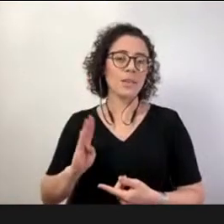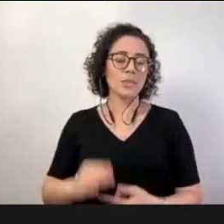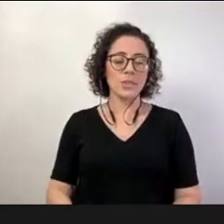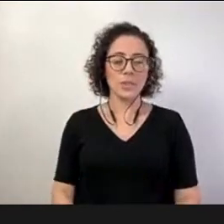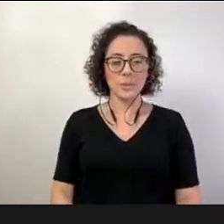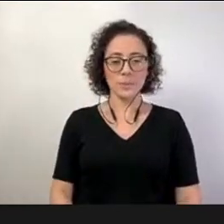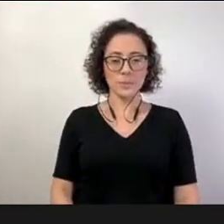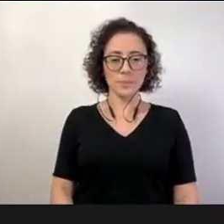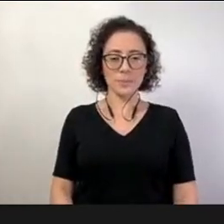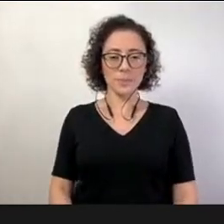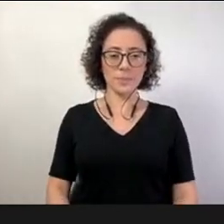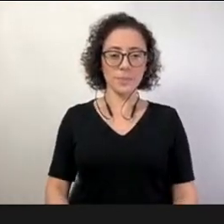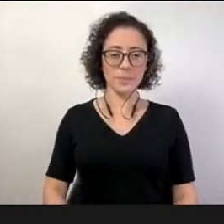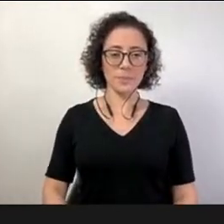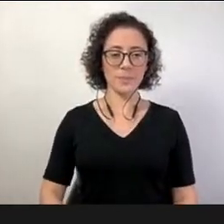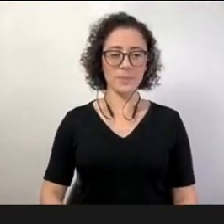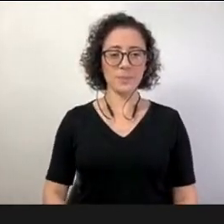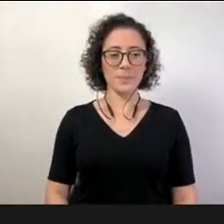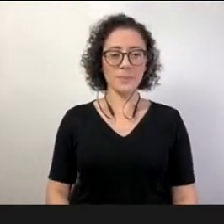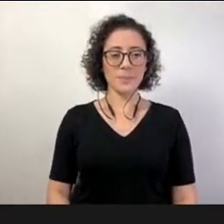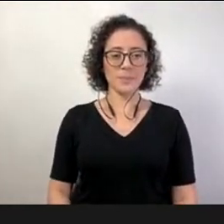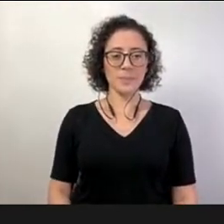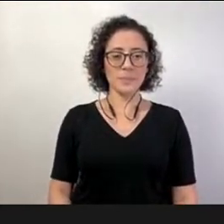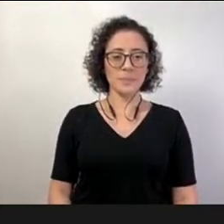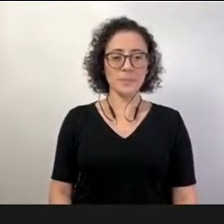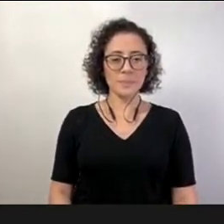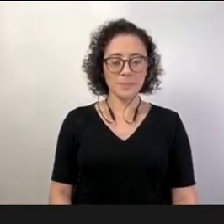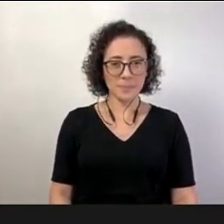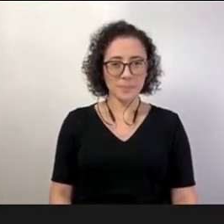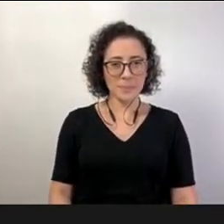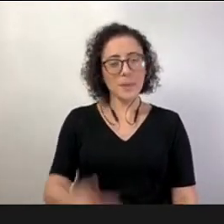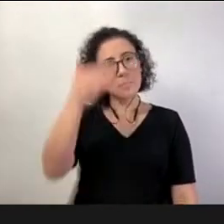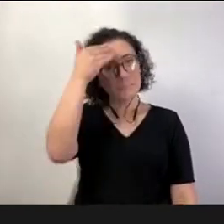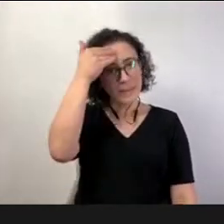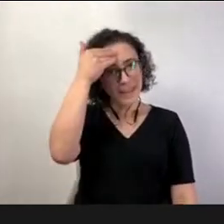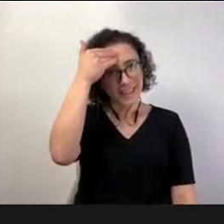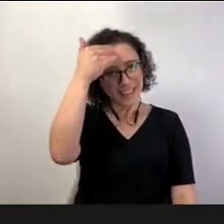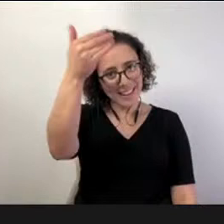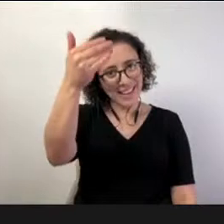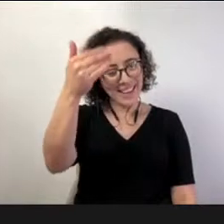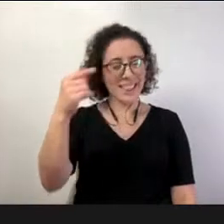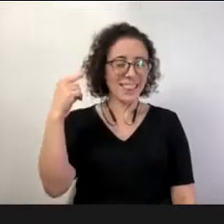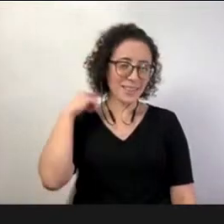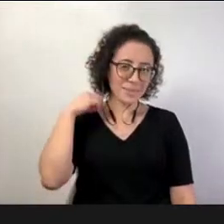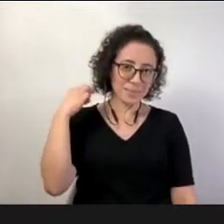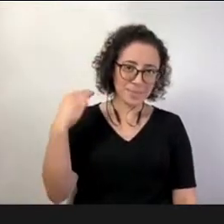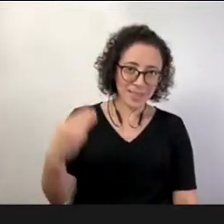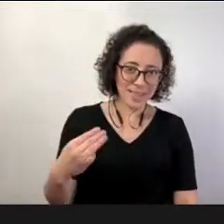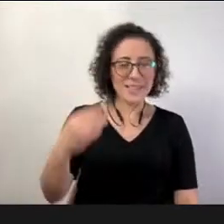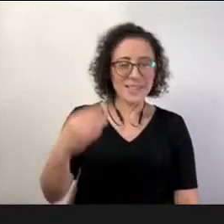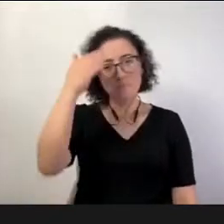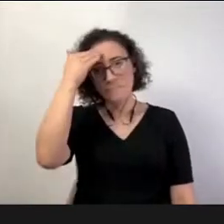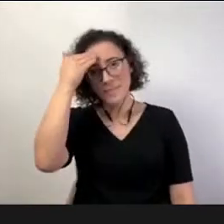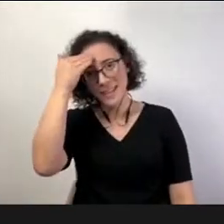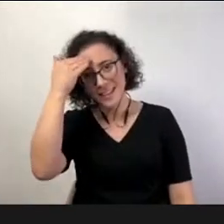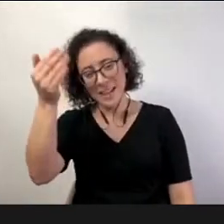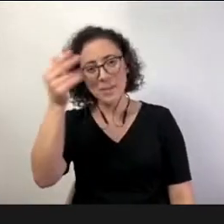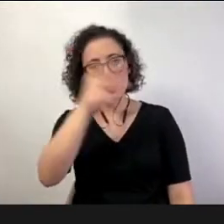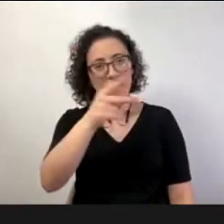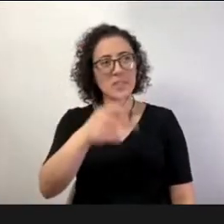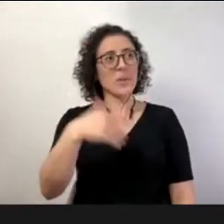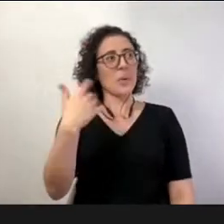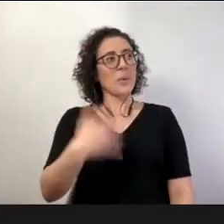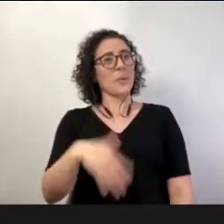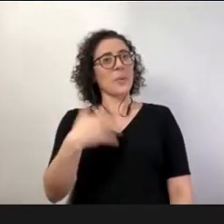obrigada Marcia obrigada professor pela aula realmente cada ponto de destaque eu acho que dava aqui algumas várias